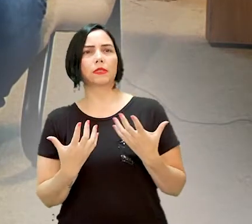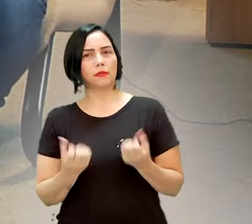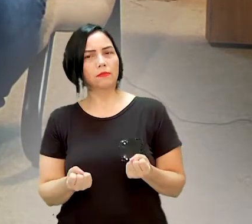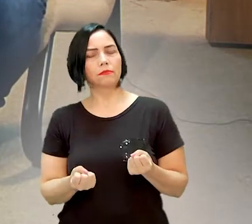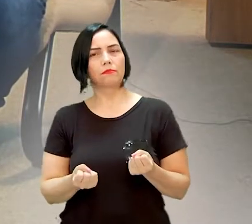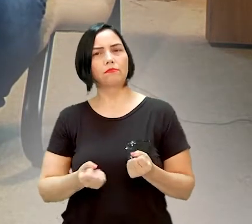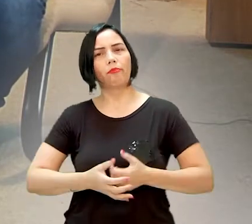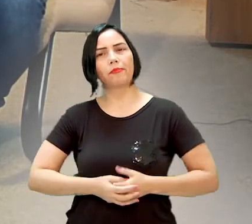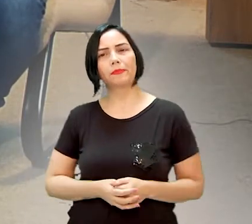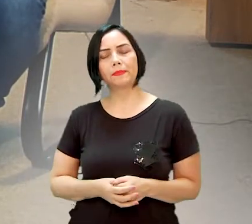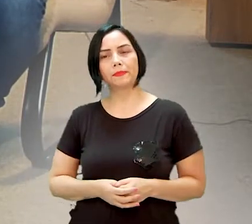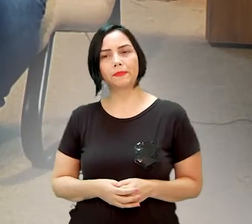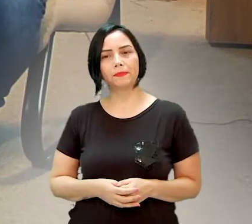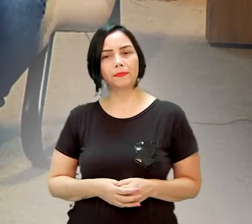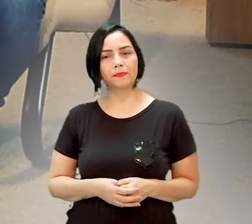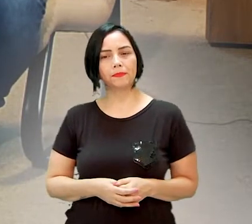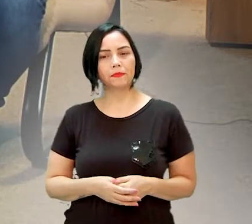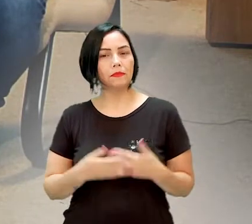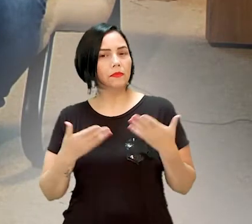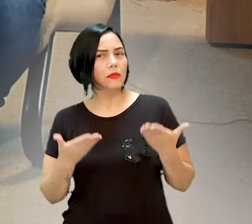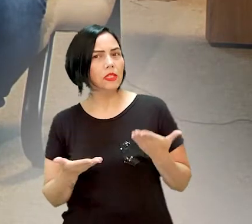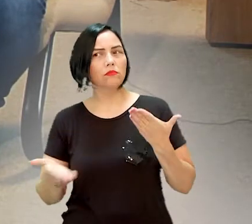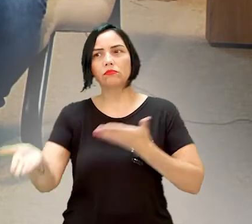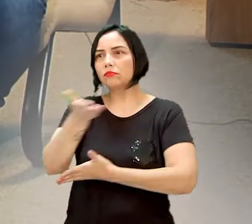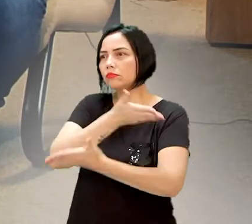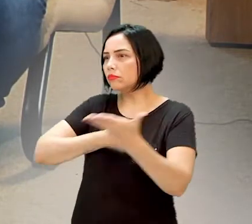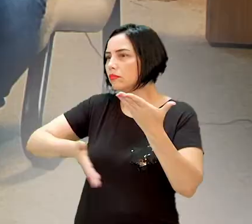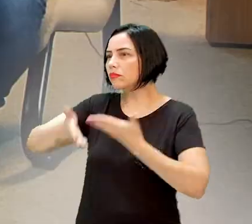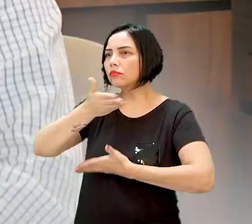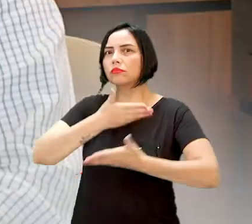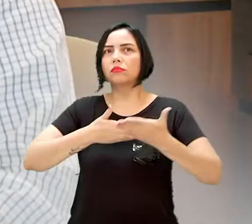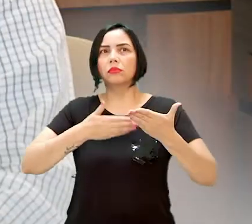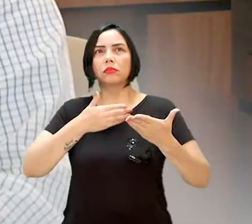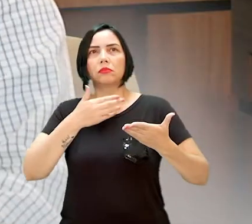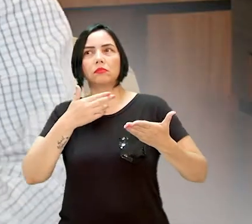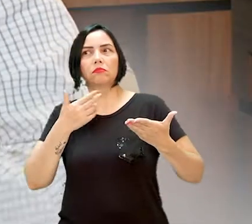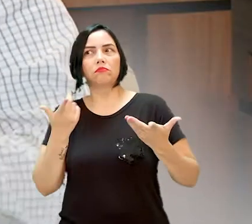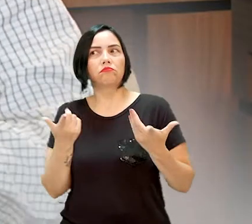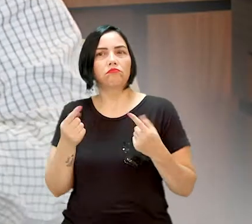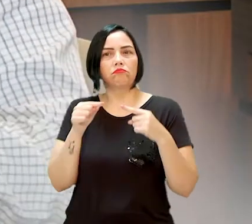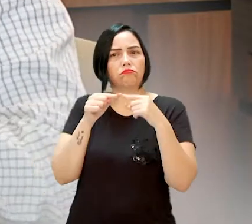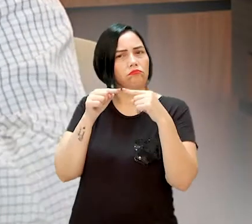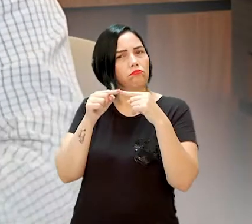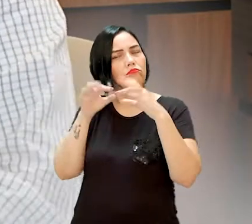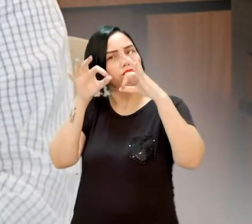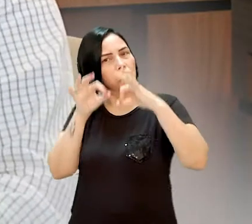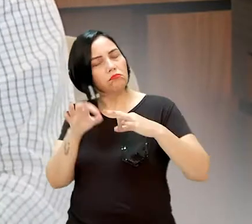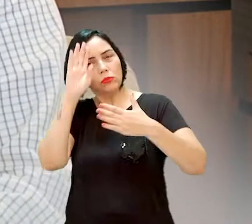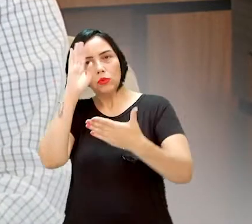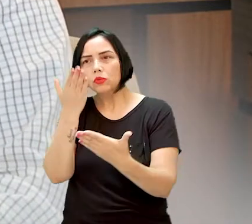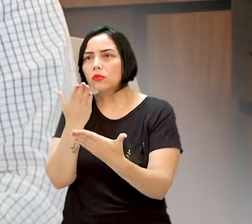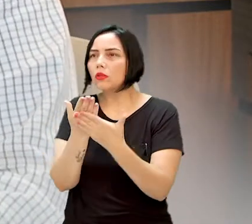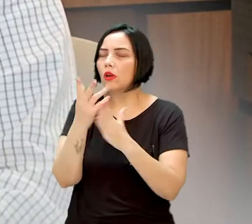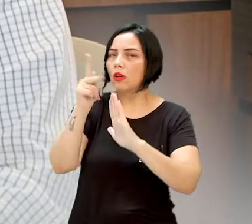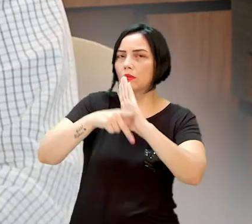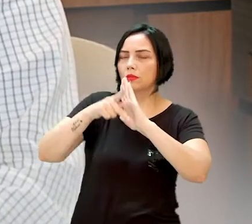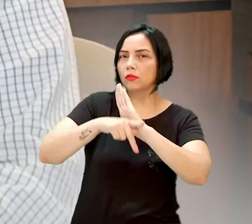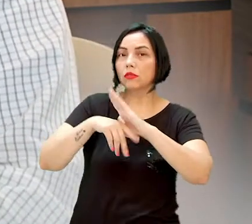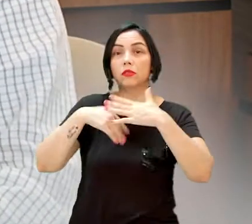coligaria com as pessoas com as quais não tinha afinidade política, não acreditava naqueles projetos.